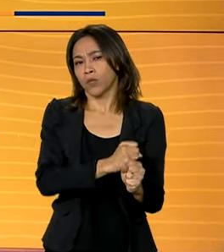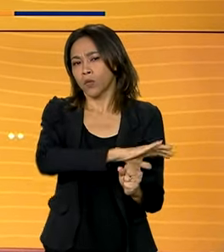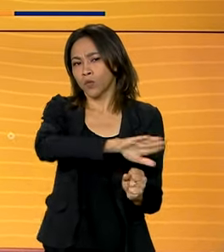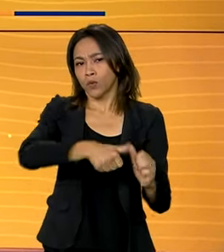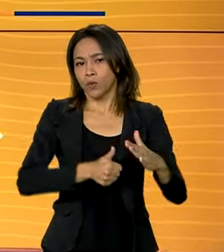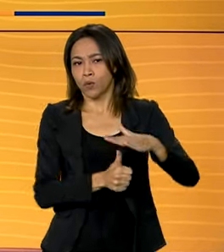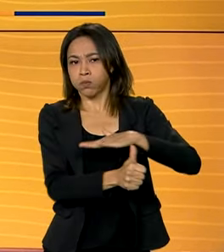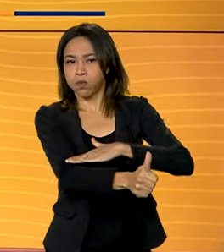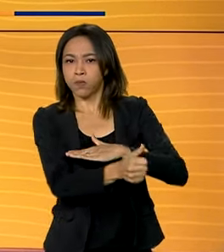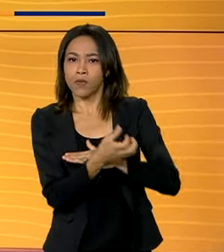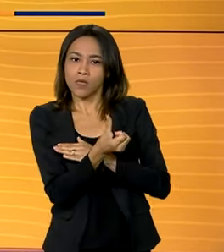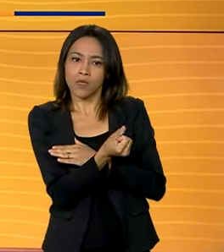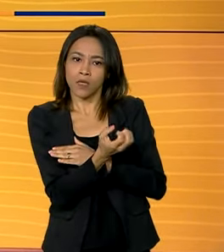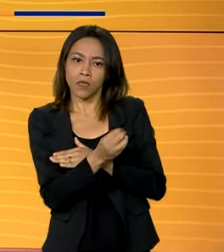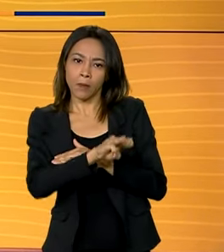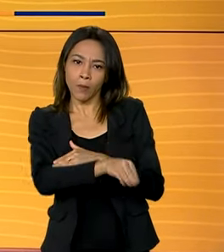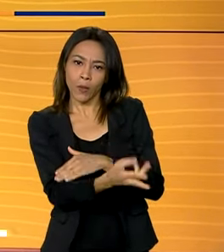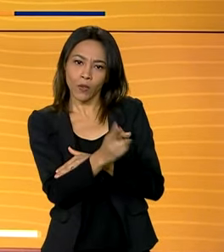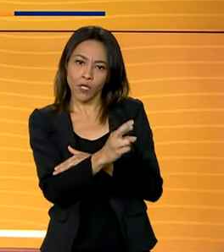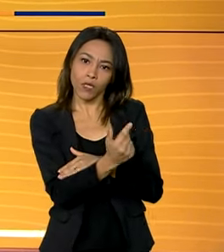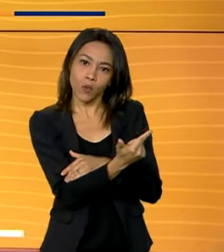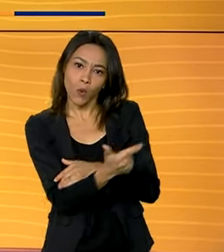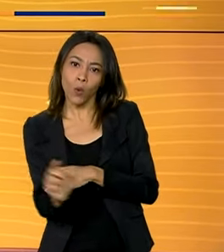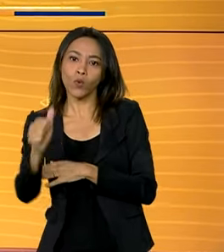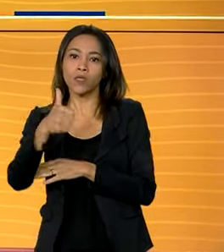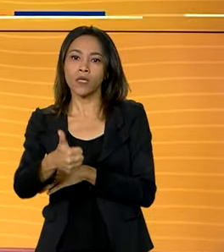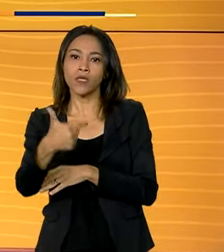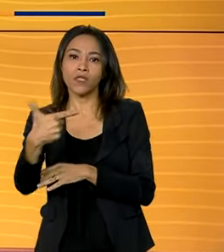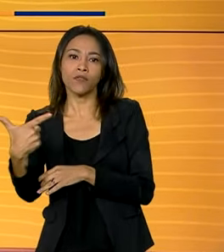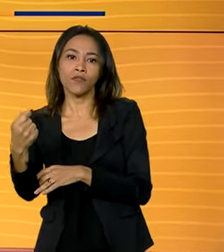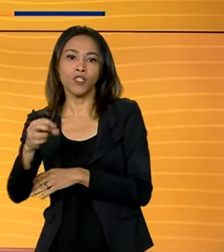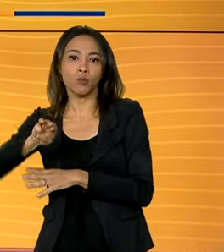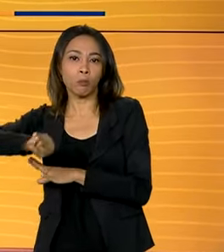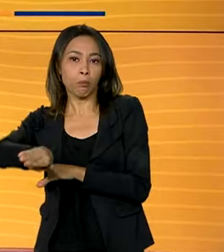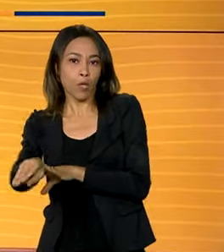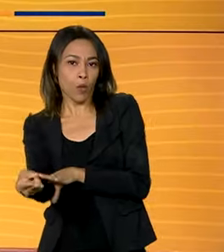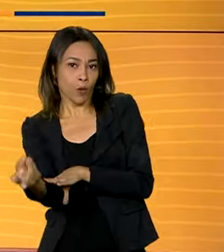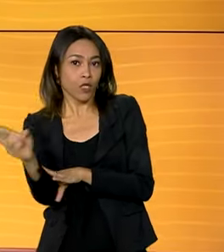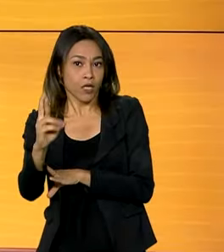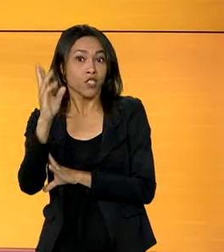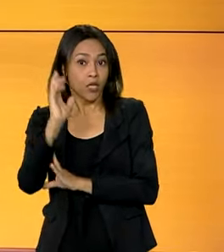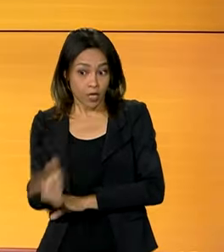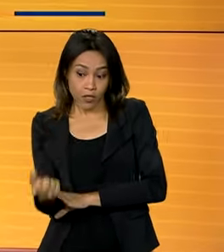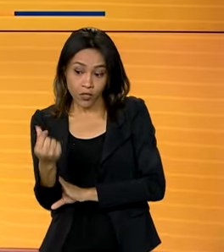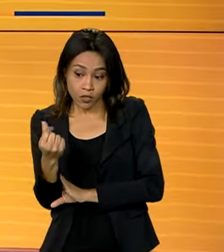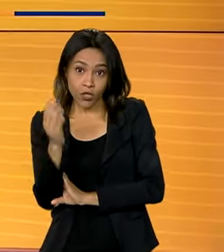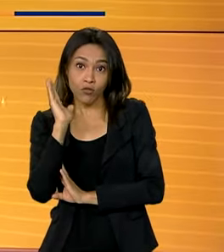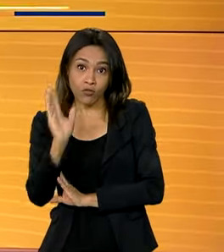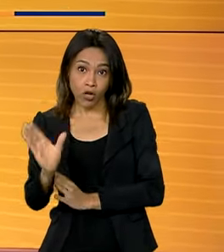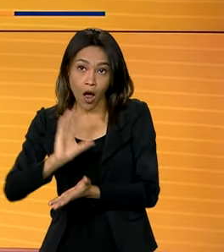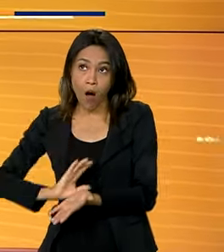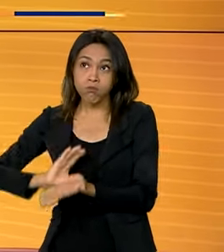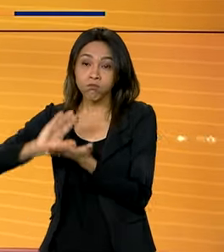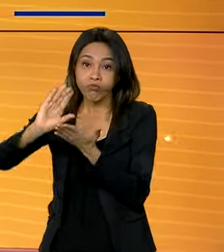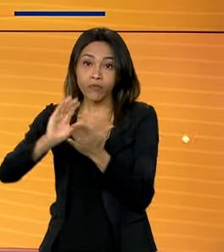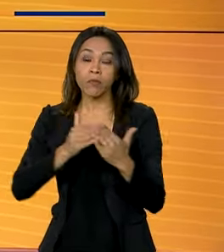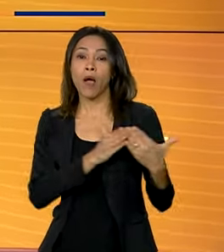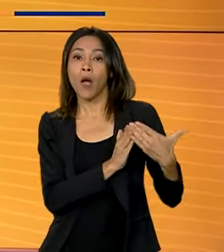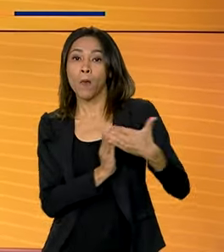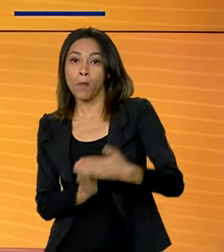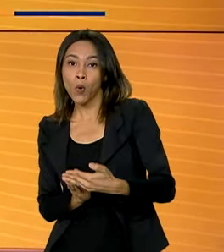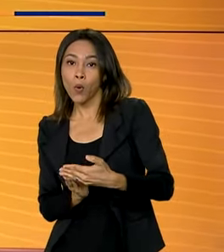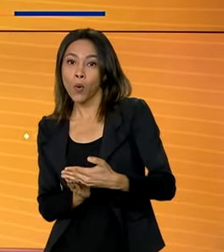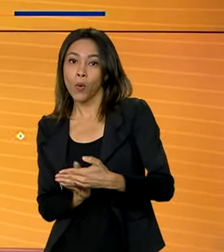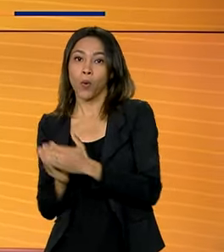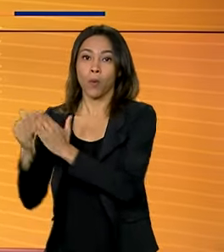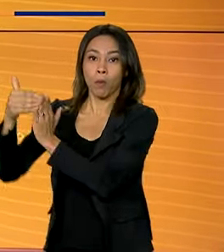de 60 milhões de reais. Outros 120 milhões de reais já estão destinados às obras de dragagem do porto,